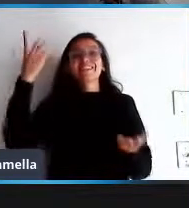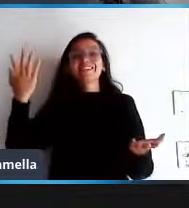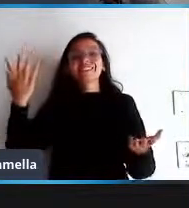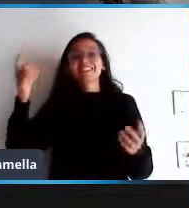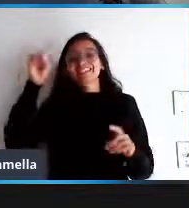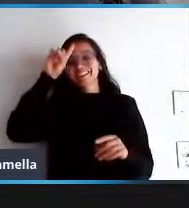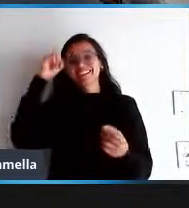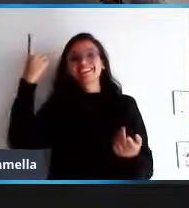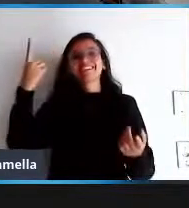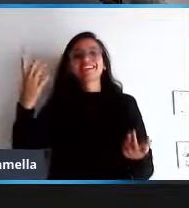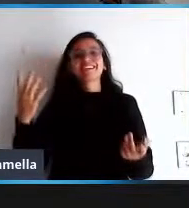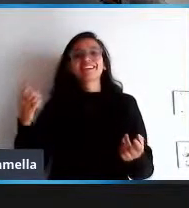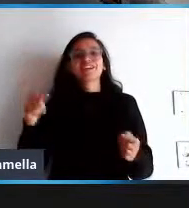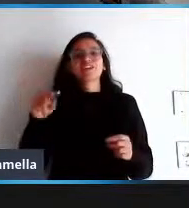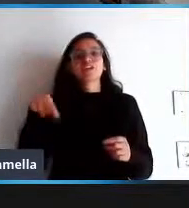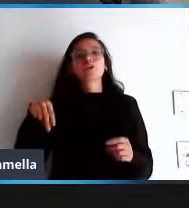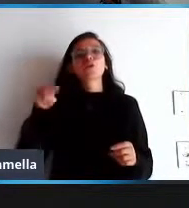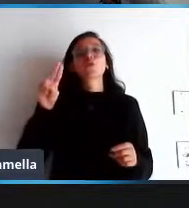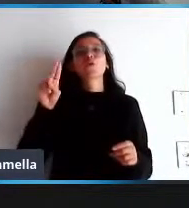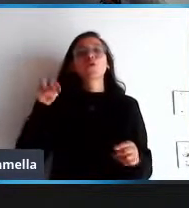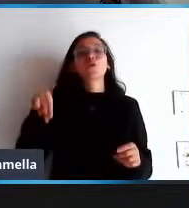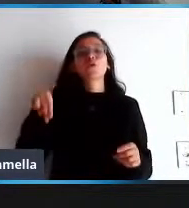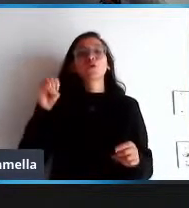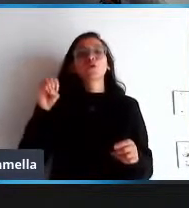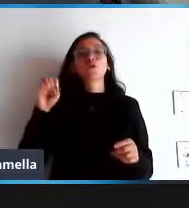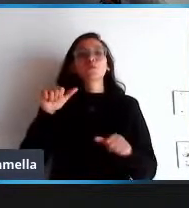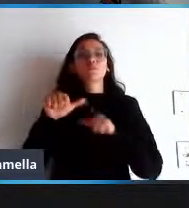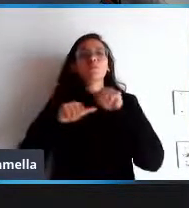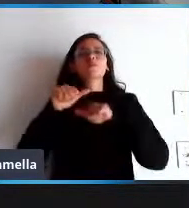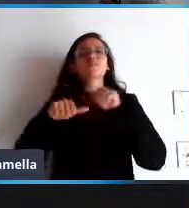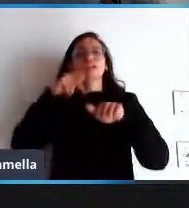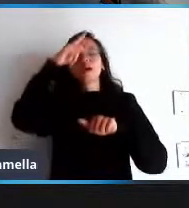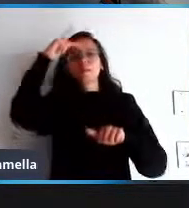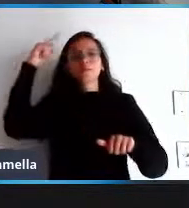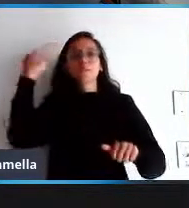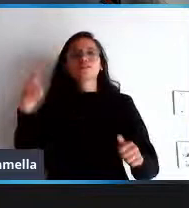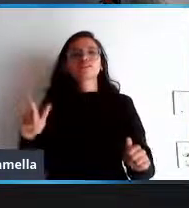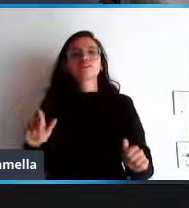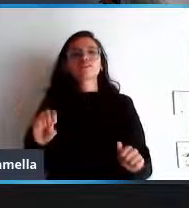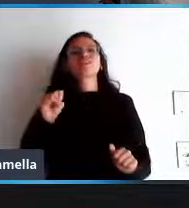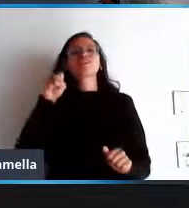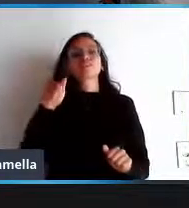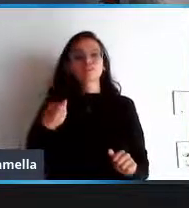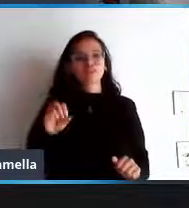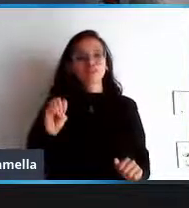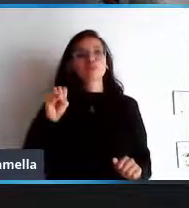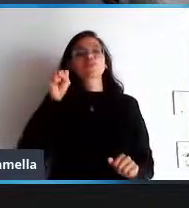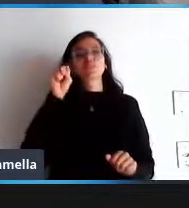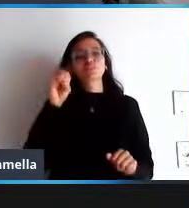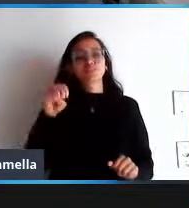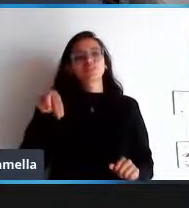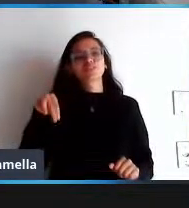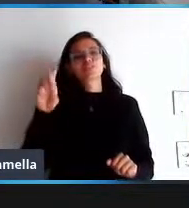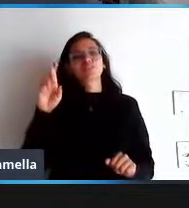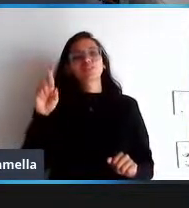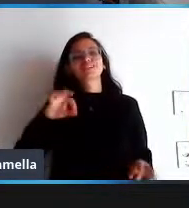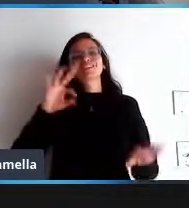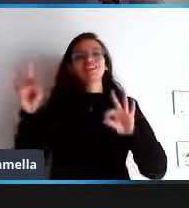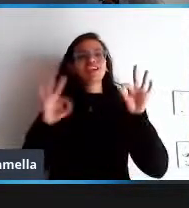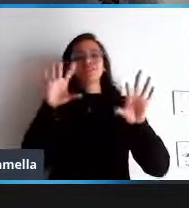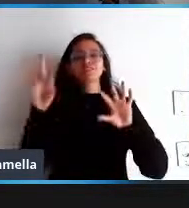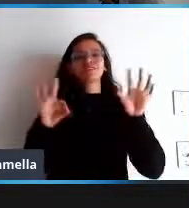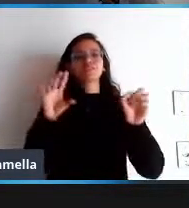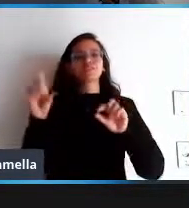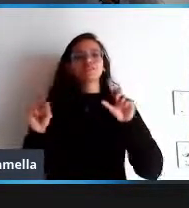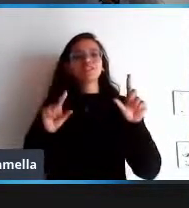Nuno você vai doar para outra pessoa ou eu posso rodar para outra pessoa sorteia sorteia sorteia então vamos lá sorteando